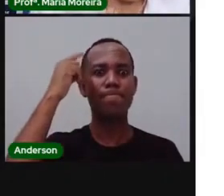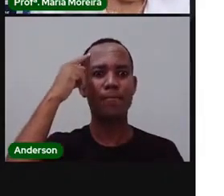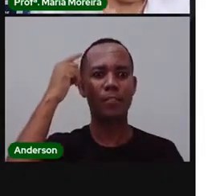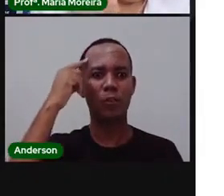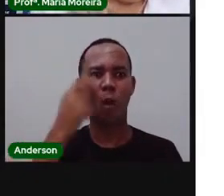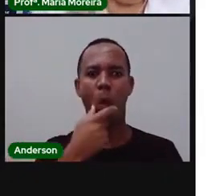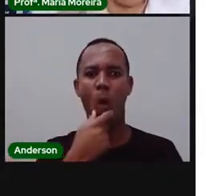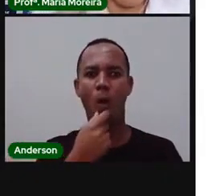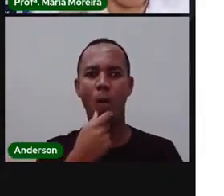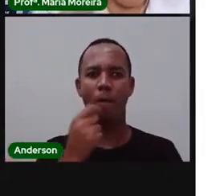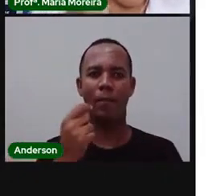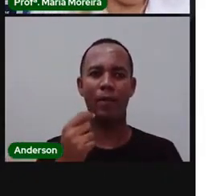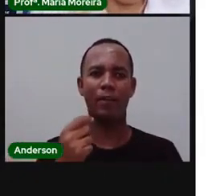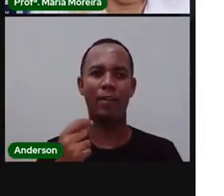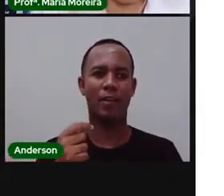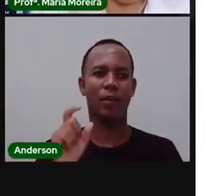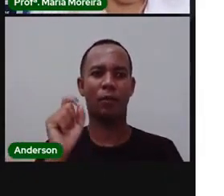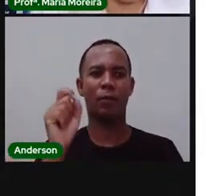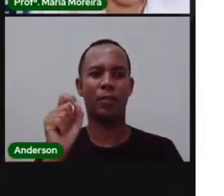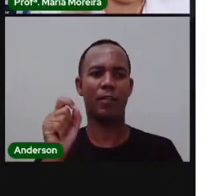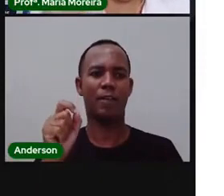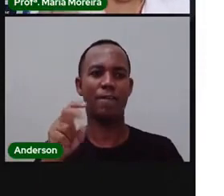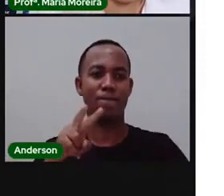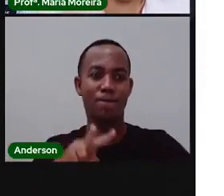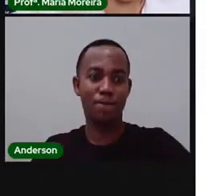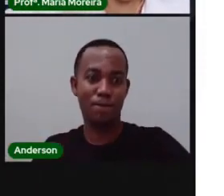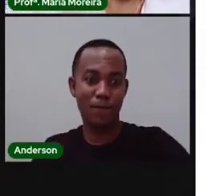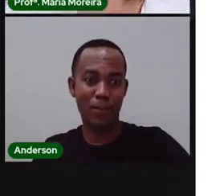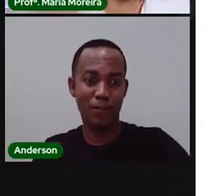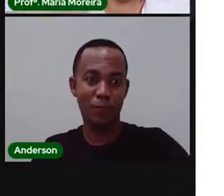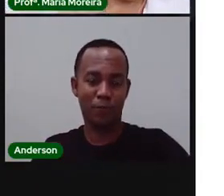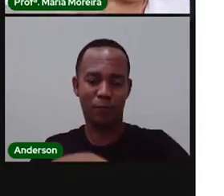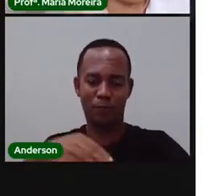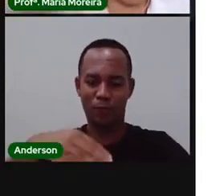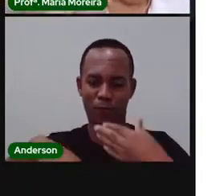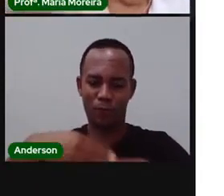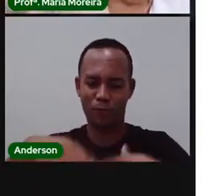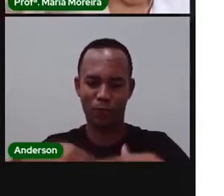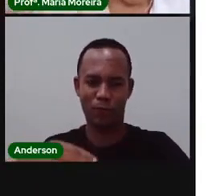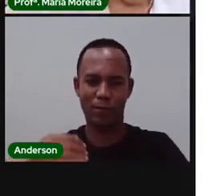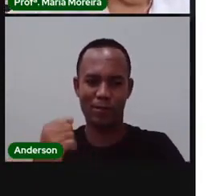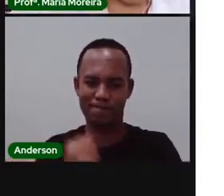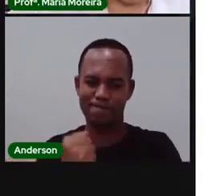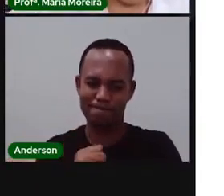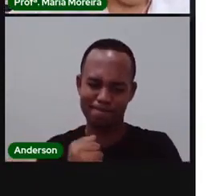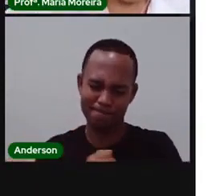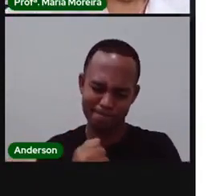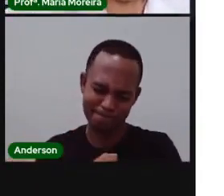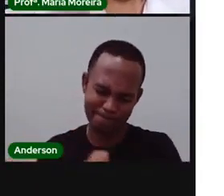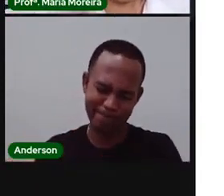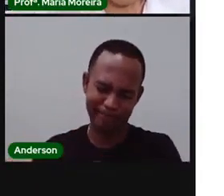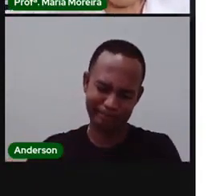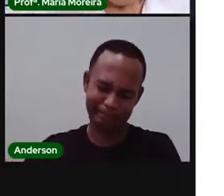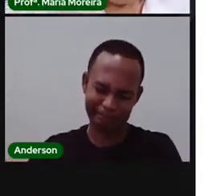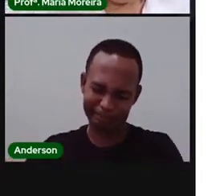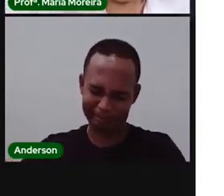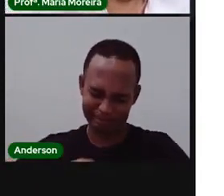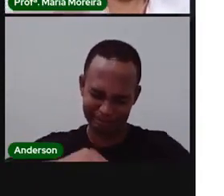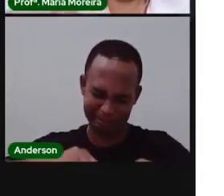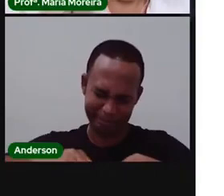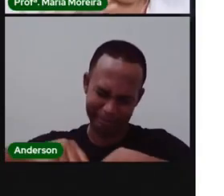Misturar fragmentos de vidro, pequenos pedacinhos de vidro, na argamassa, que fossem fazer esse reboco da igreja. E aí,